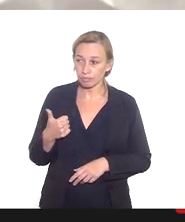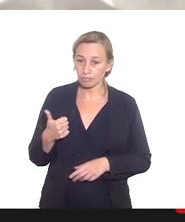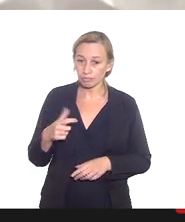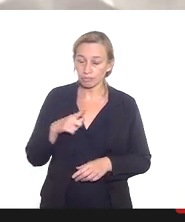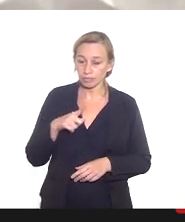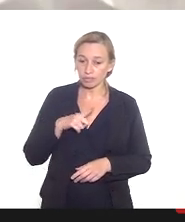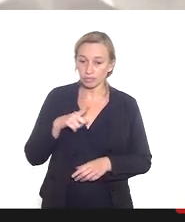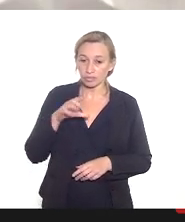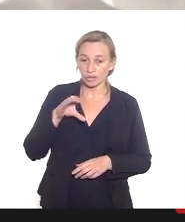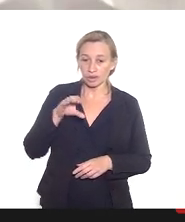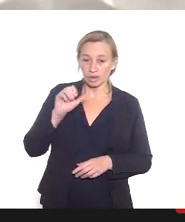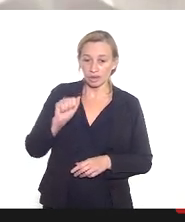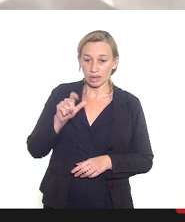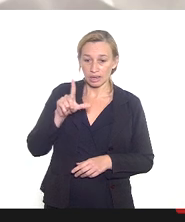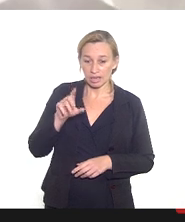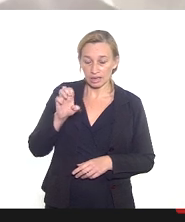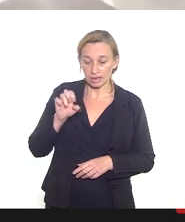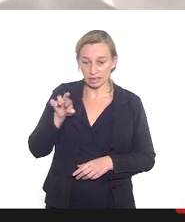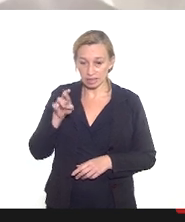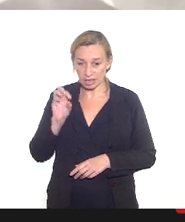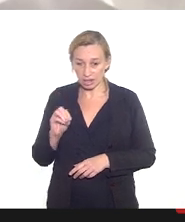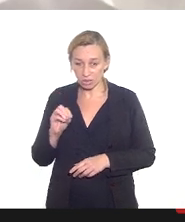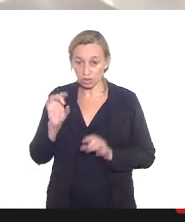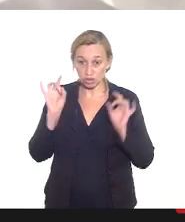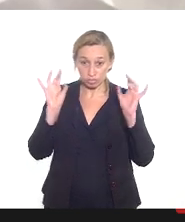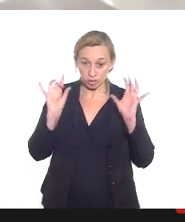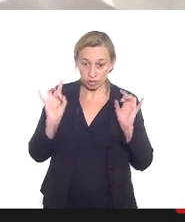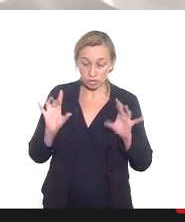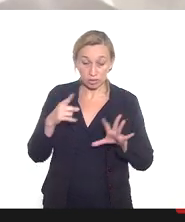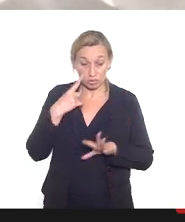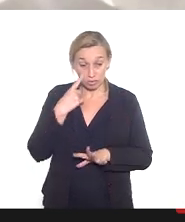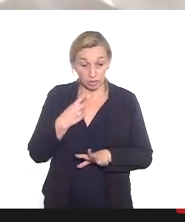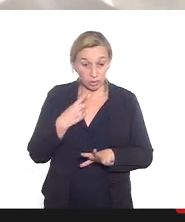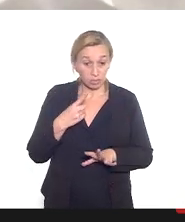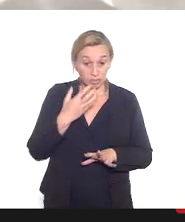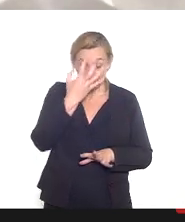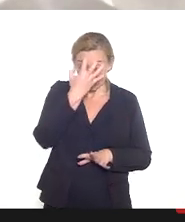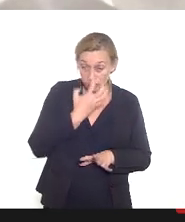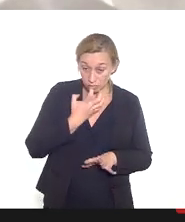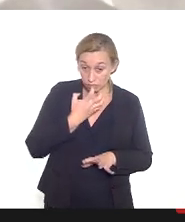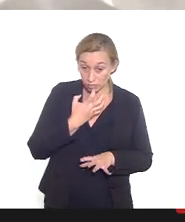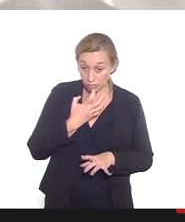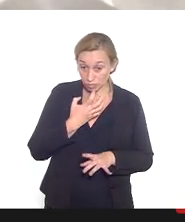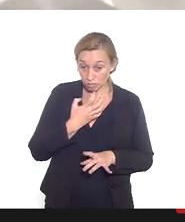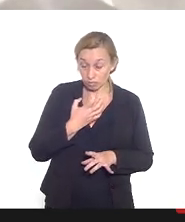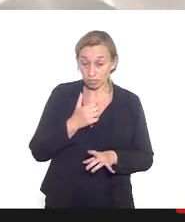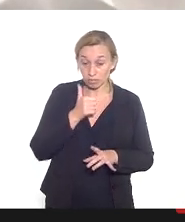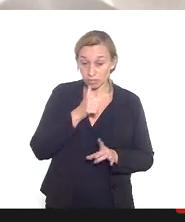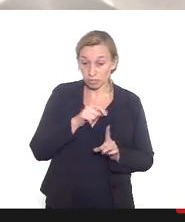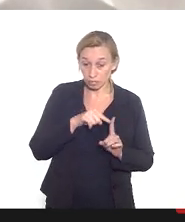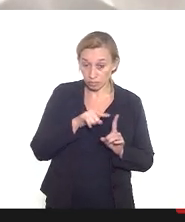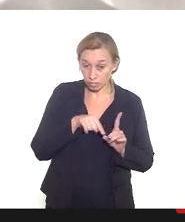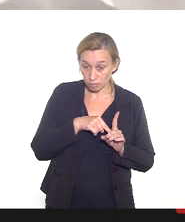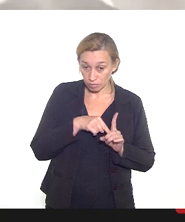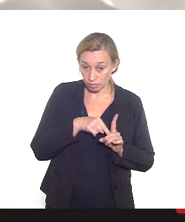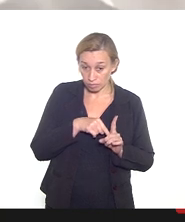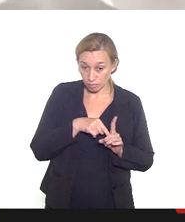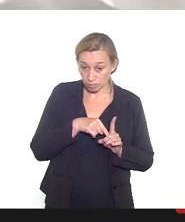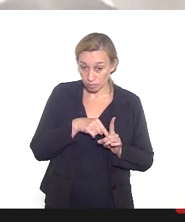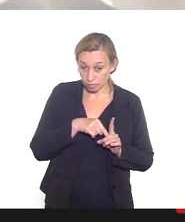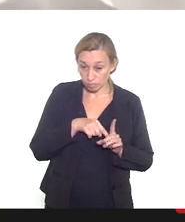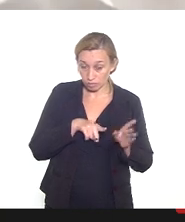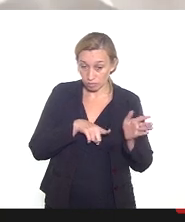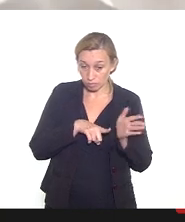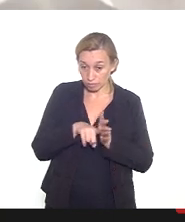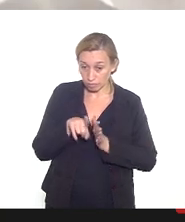calendário especial considerando a gravidade do caso das gestantes né vou até ler aqui a